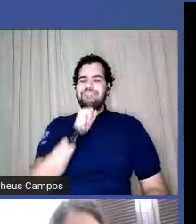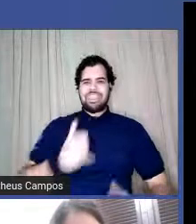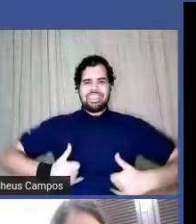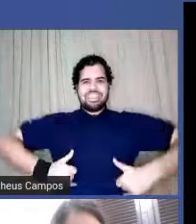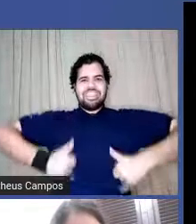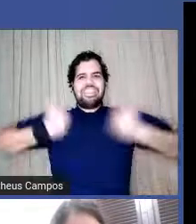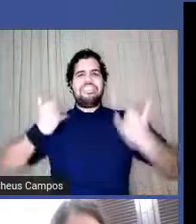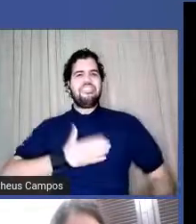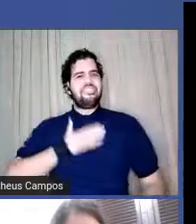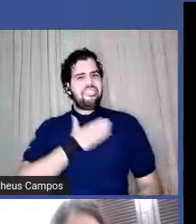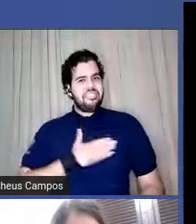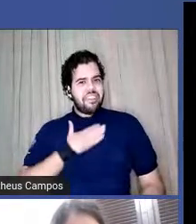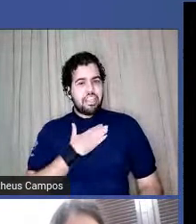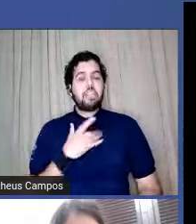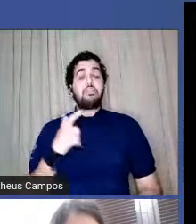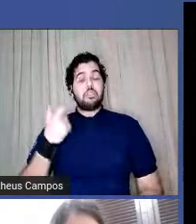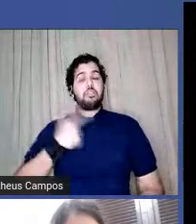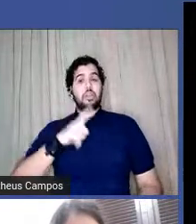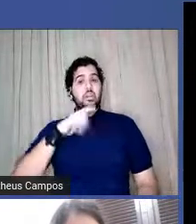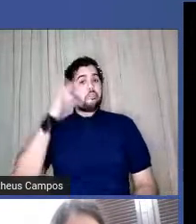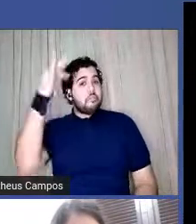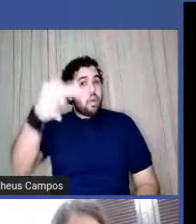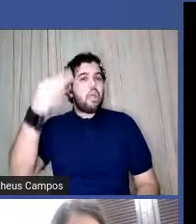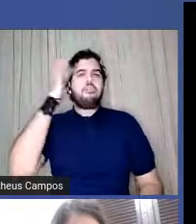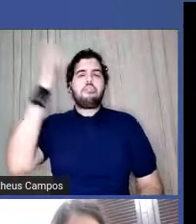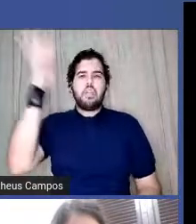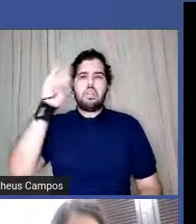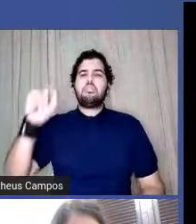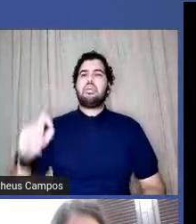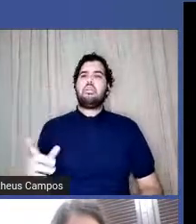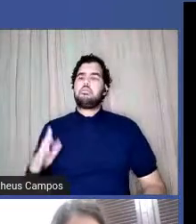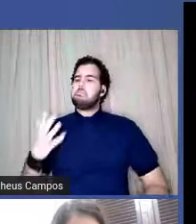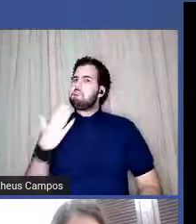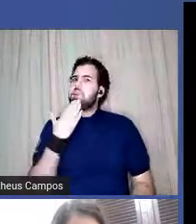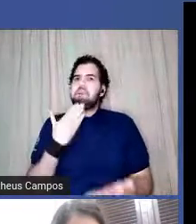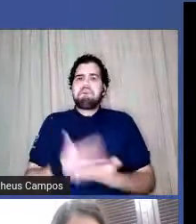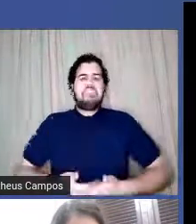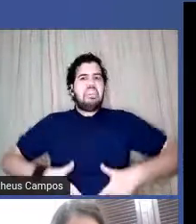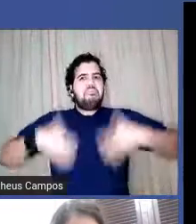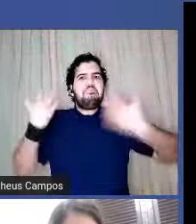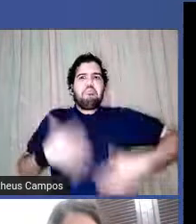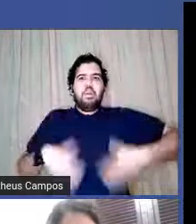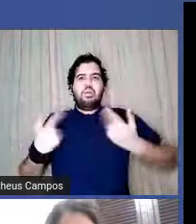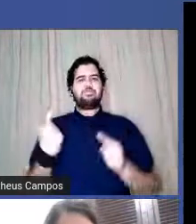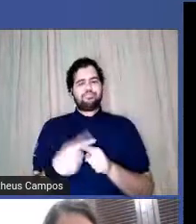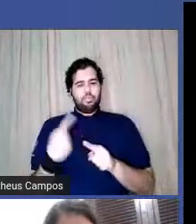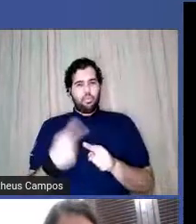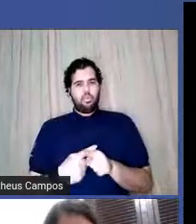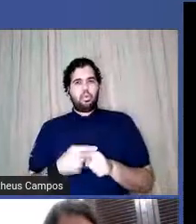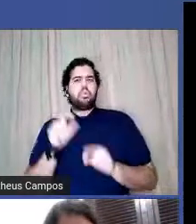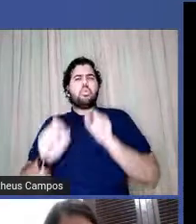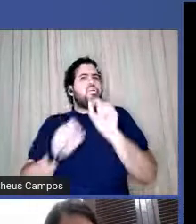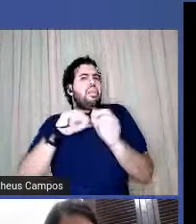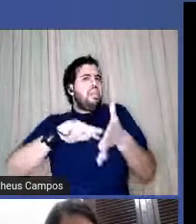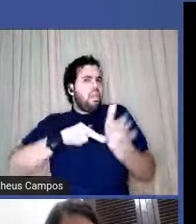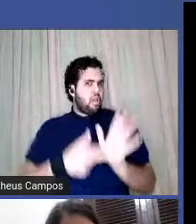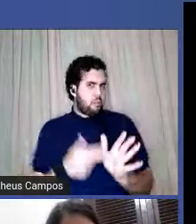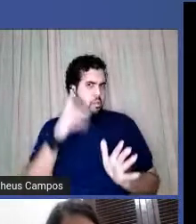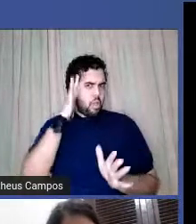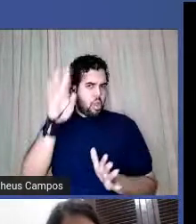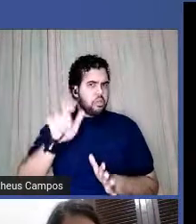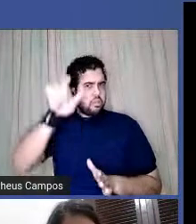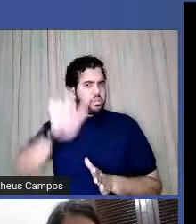frase, eu vou ter sonho, vou ter sonhos, é muito incrível da gente pensar o que é o sonho na vida de uma pessoa